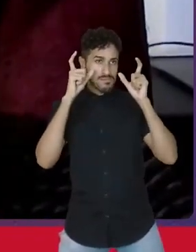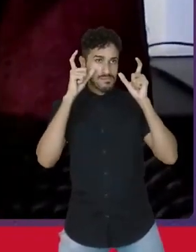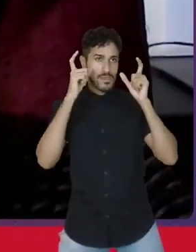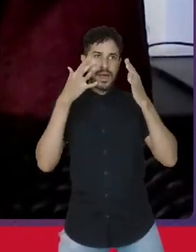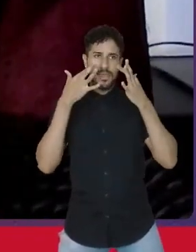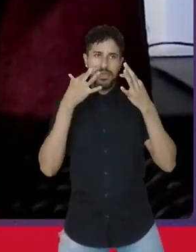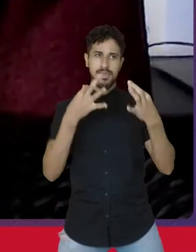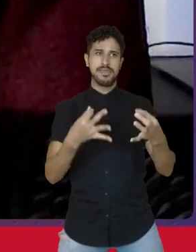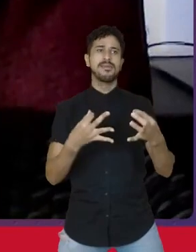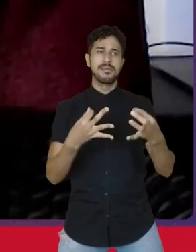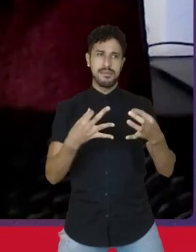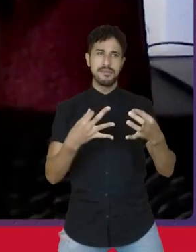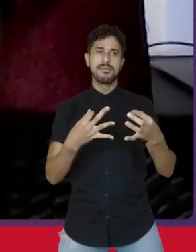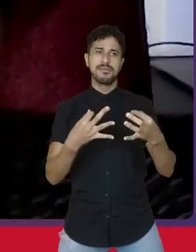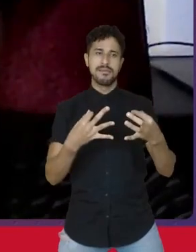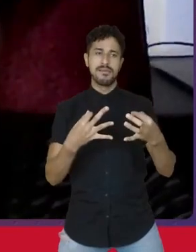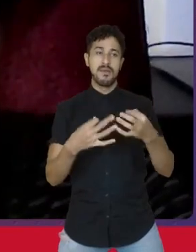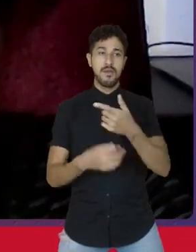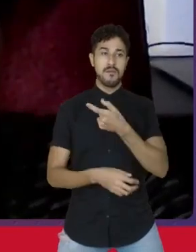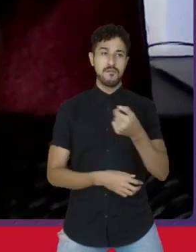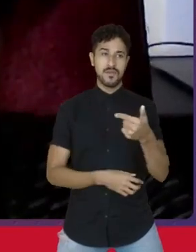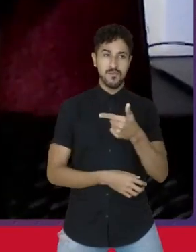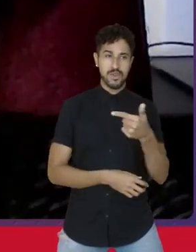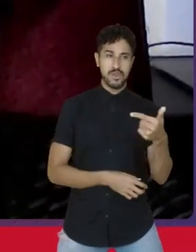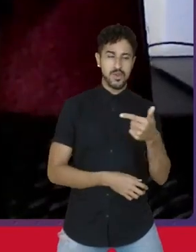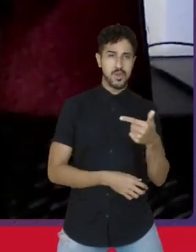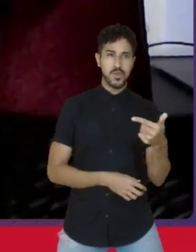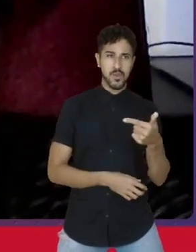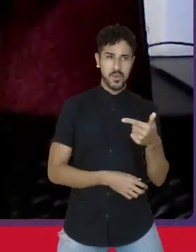atentas. Em 2022,